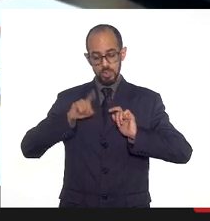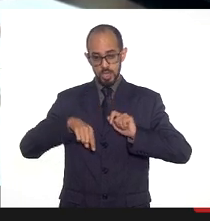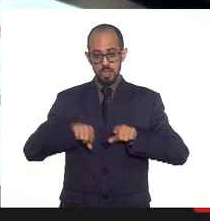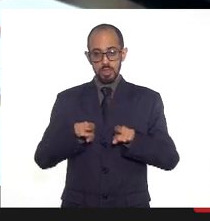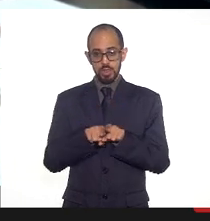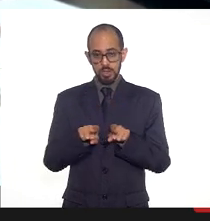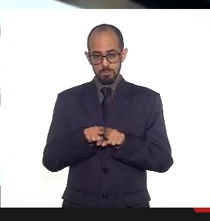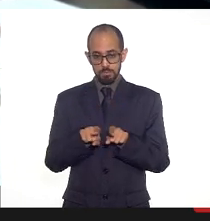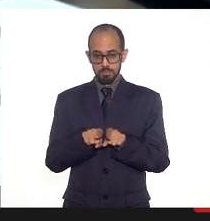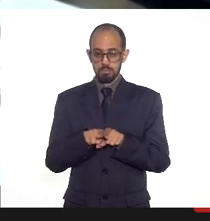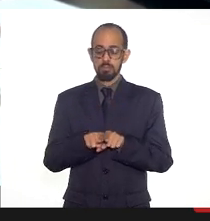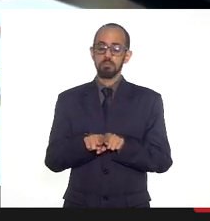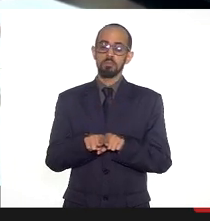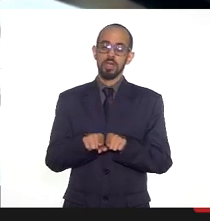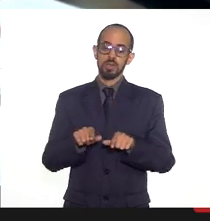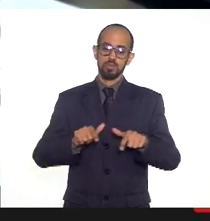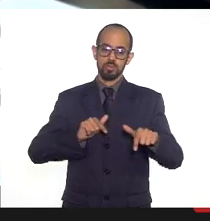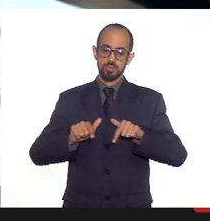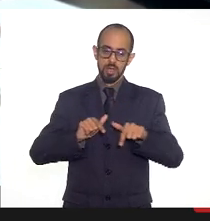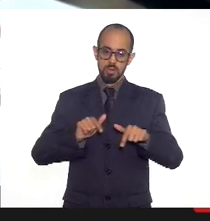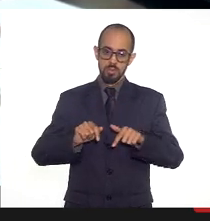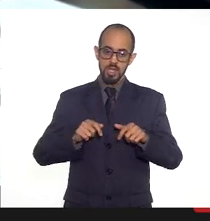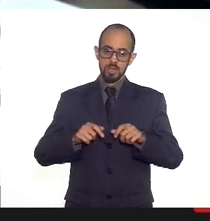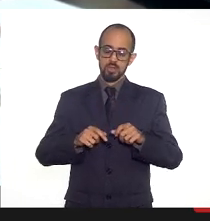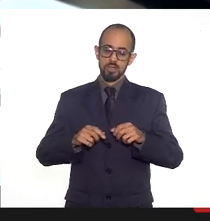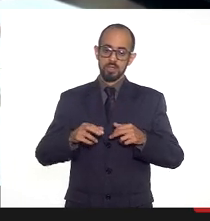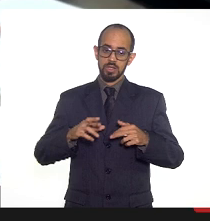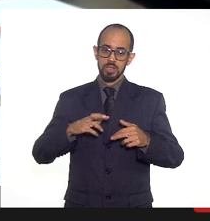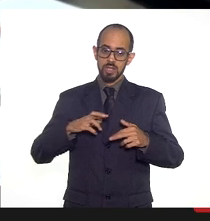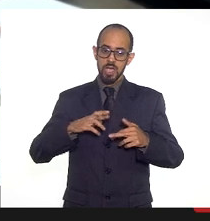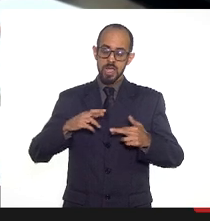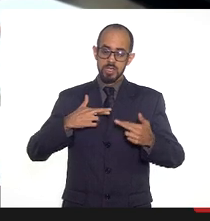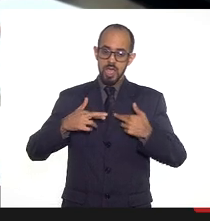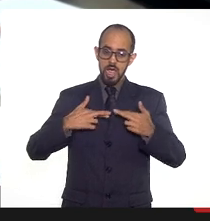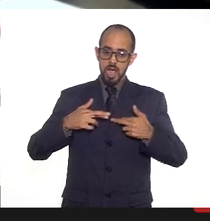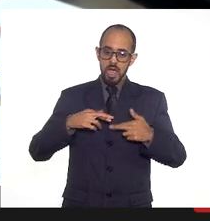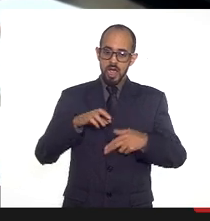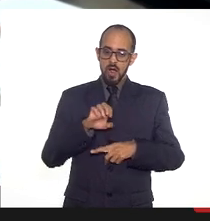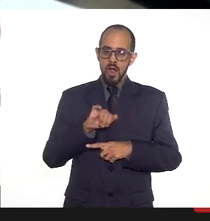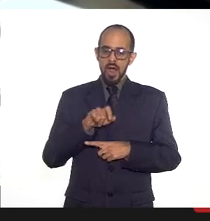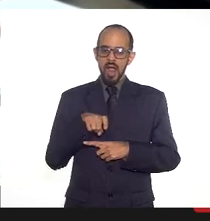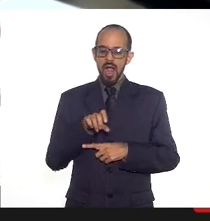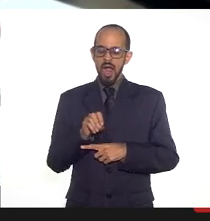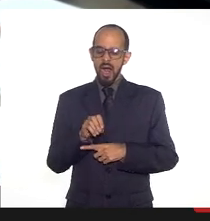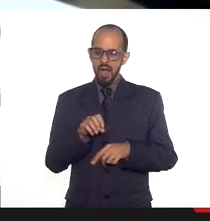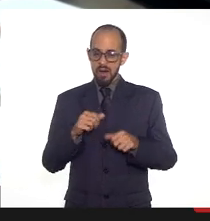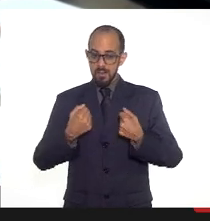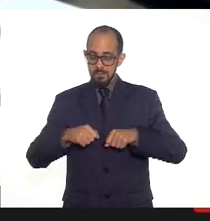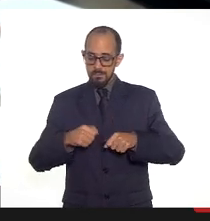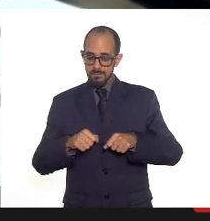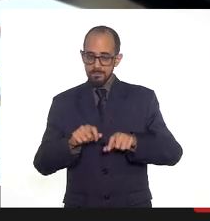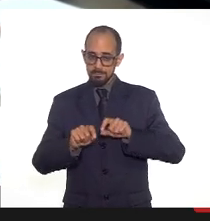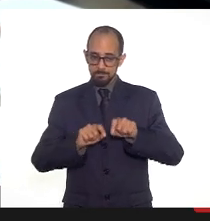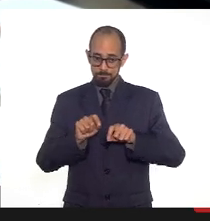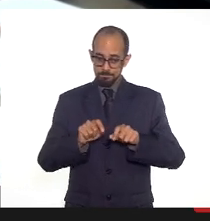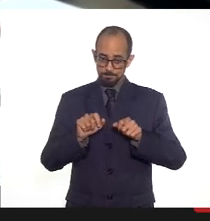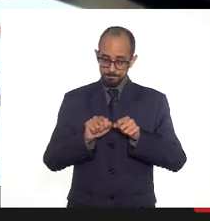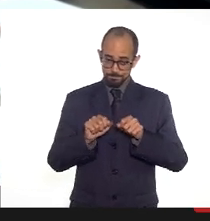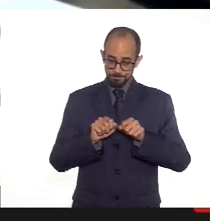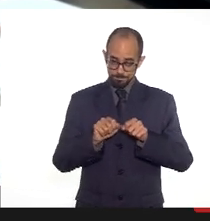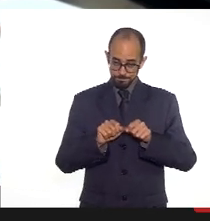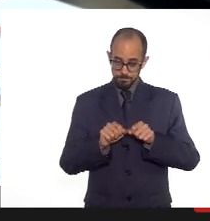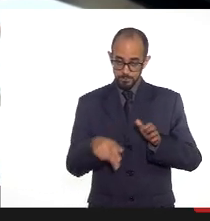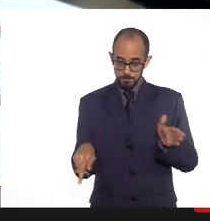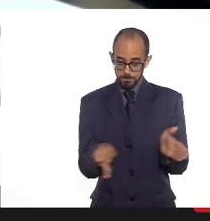atividades que estão relacionadas no primeiro eixo, elas precisam ser executadas pelo